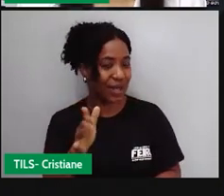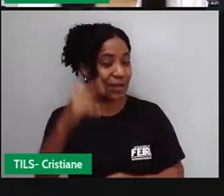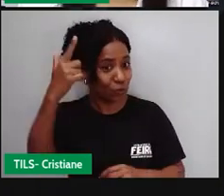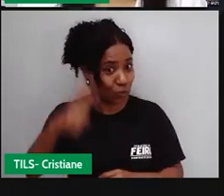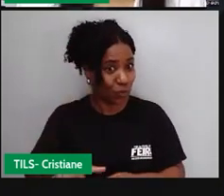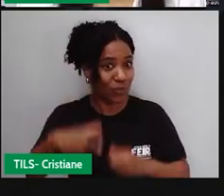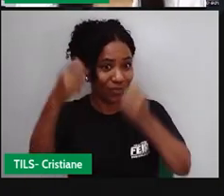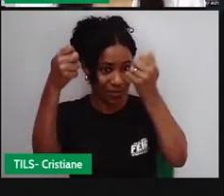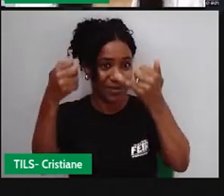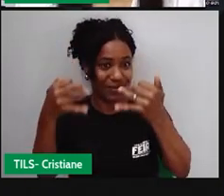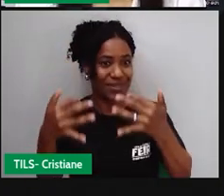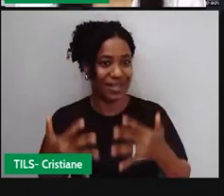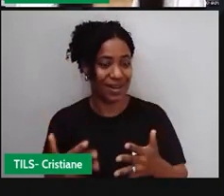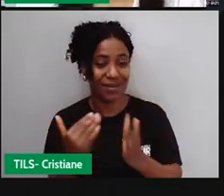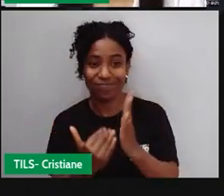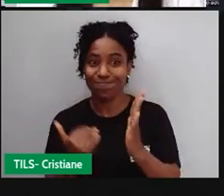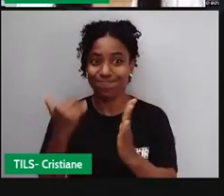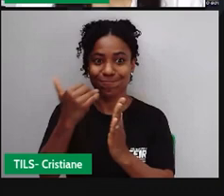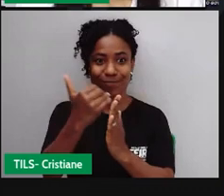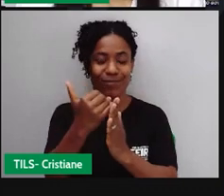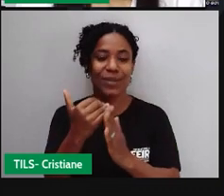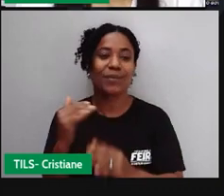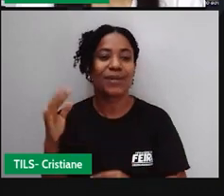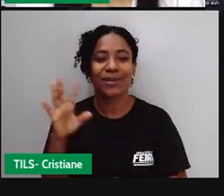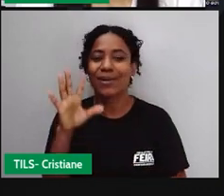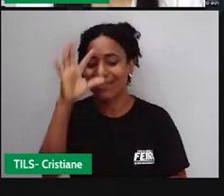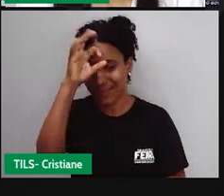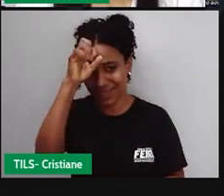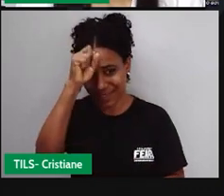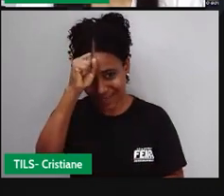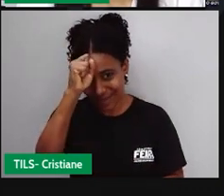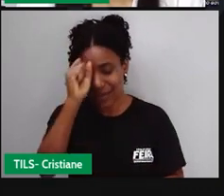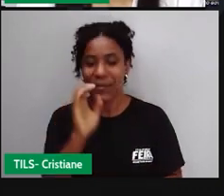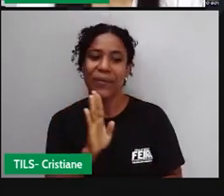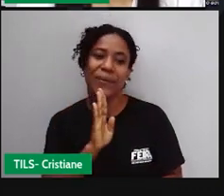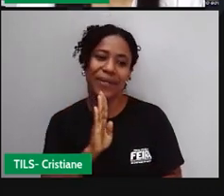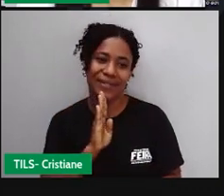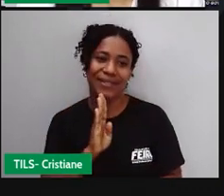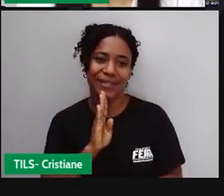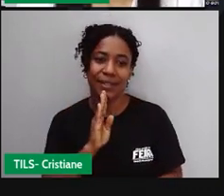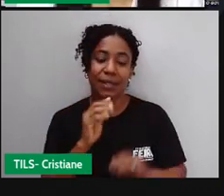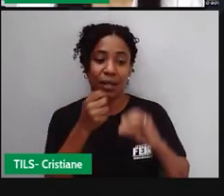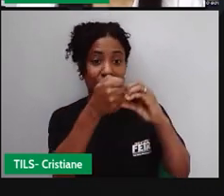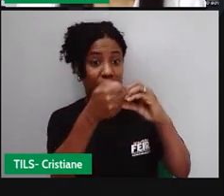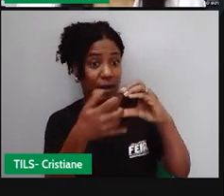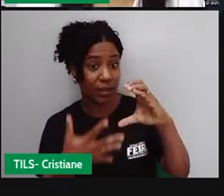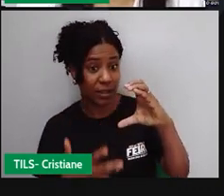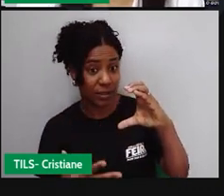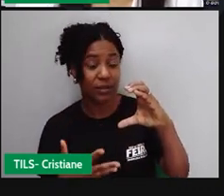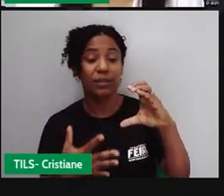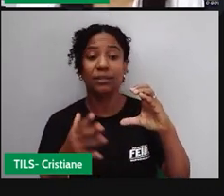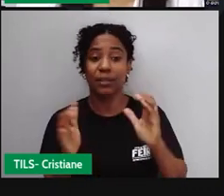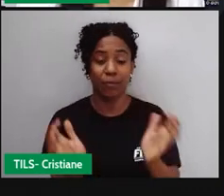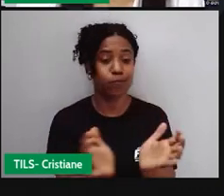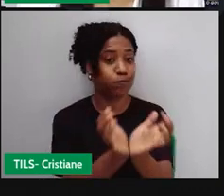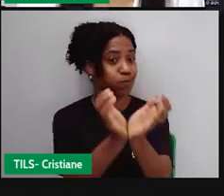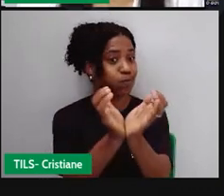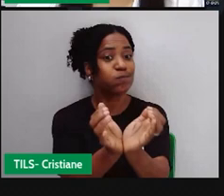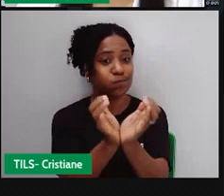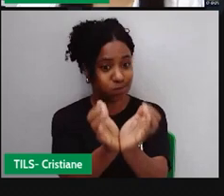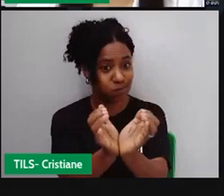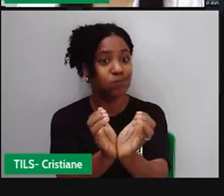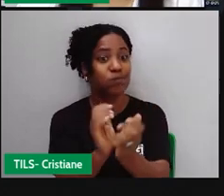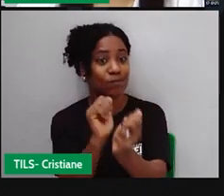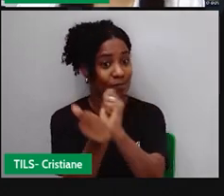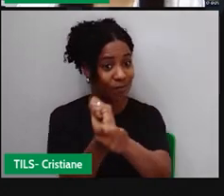conhecer, não só as características dessas comunidades, mas também perceber a importância dessas comunidades para a